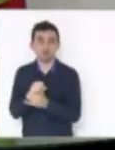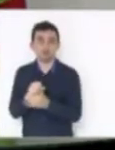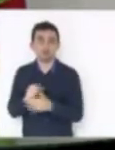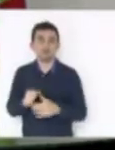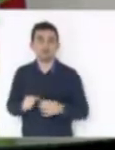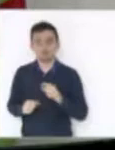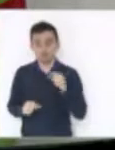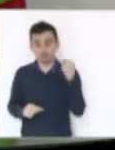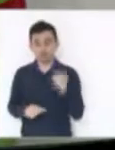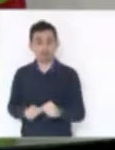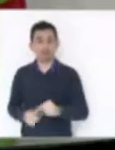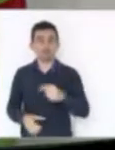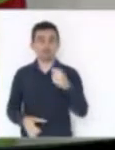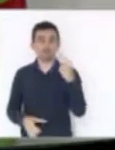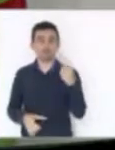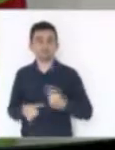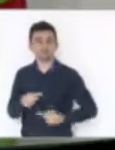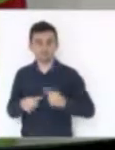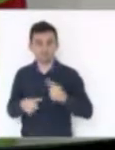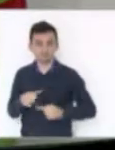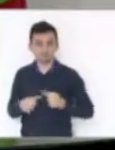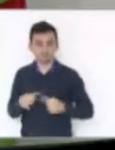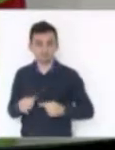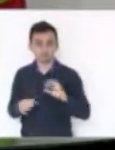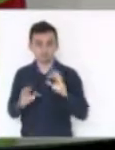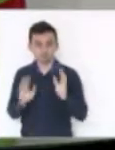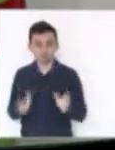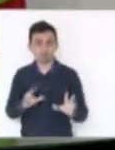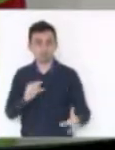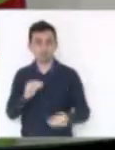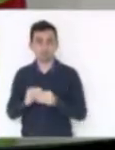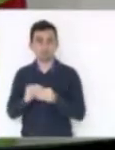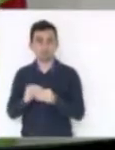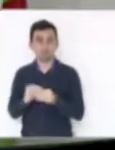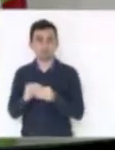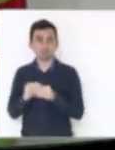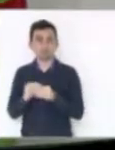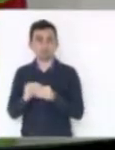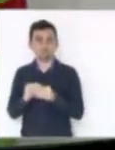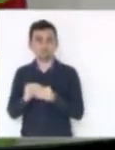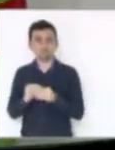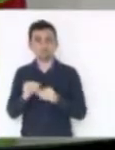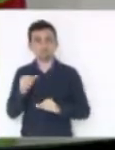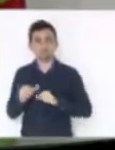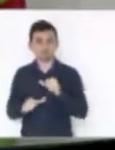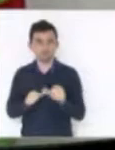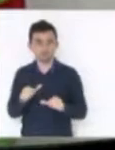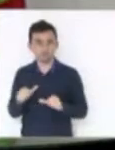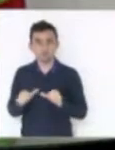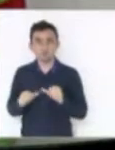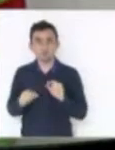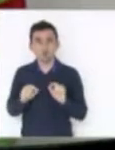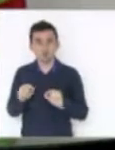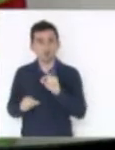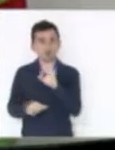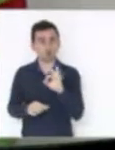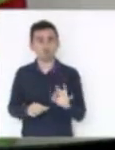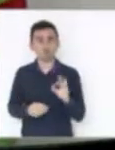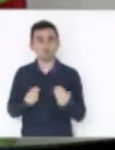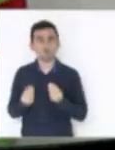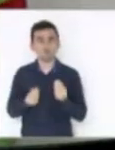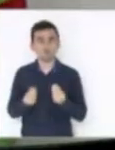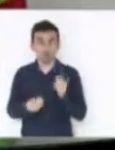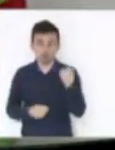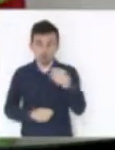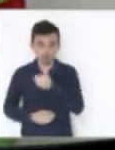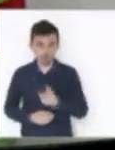Comissão de Finanças, nós apresentamos uma emenda traduzindo o percentual da seguinte forma. Se o governo